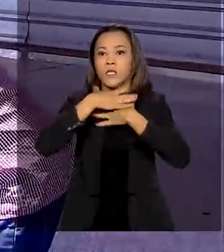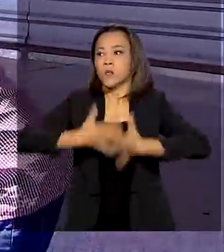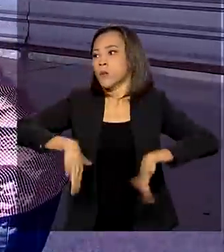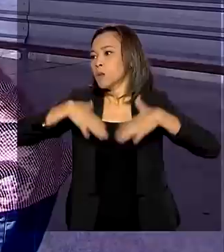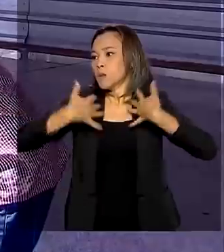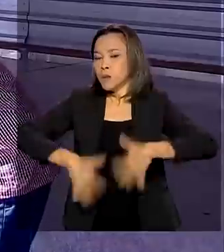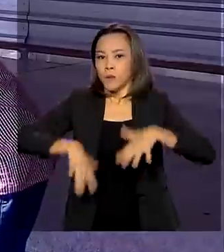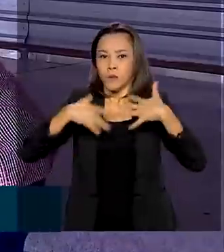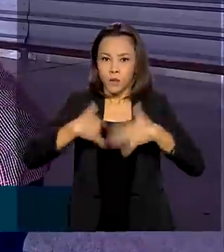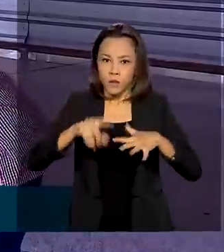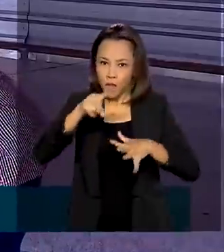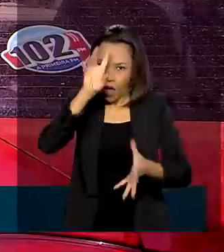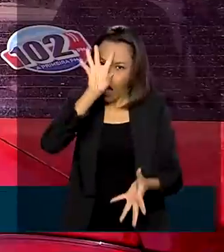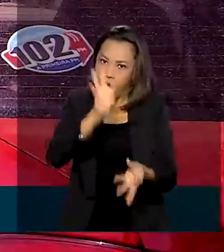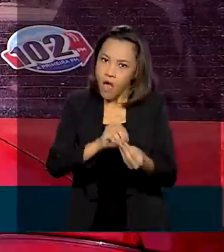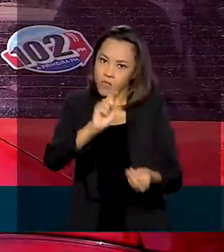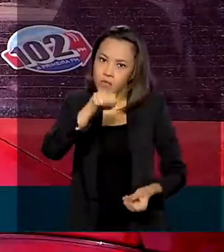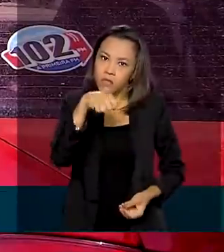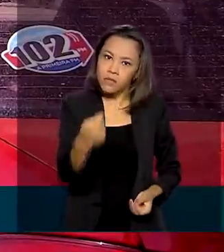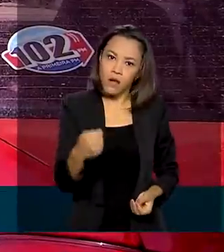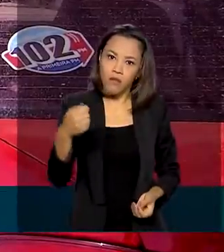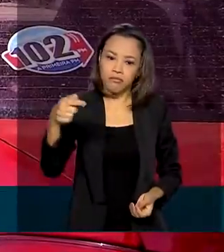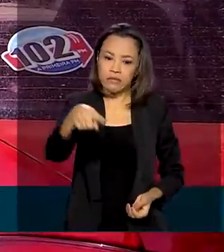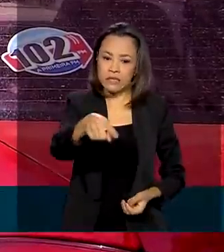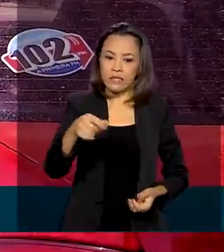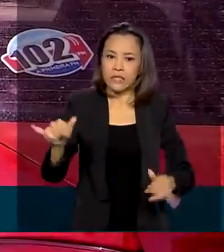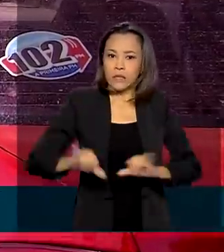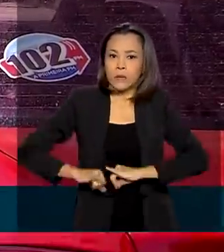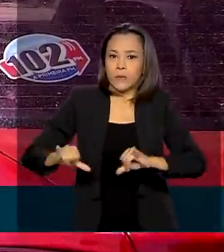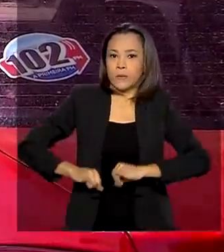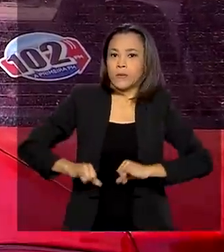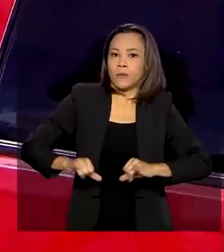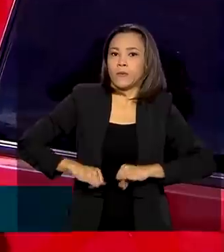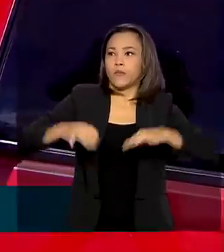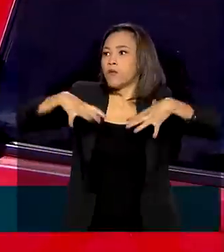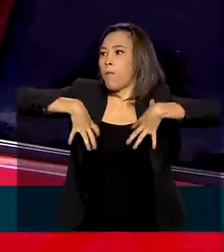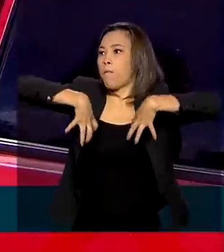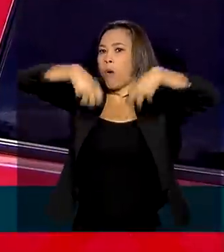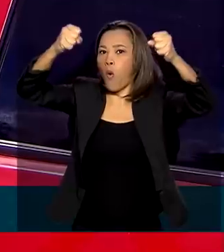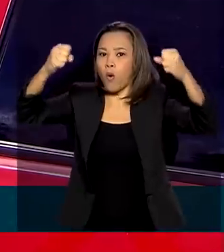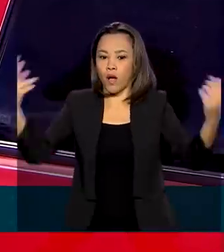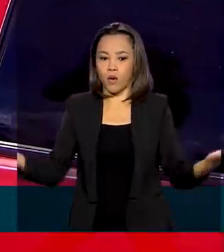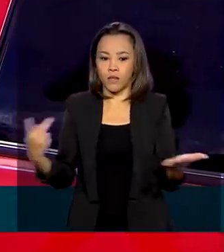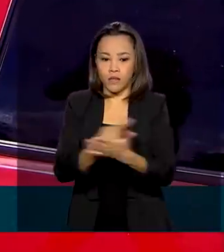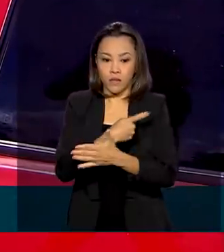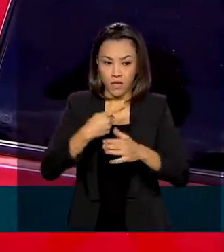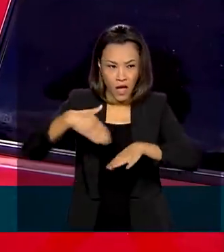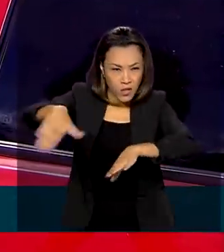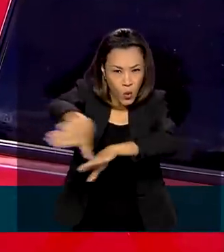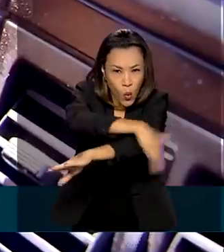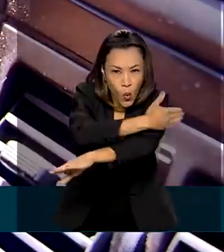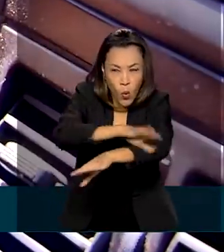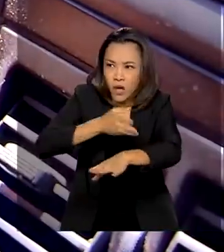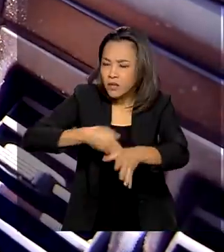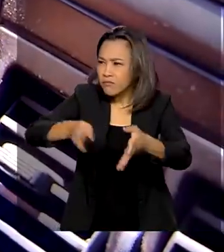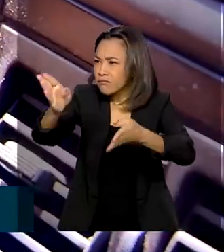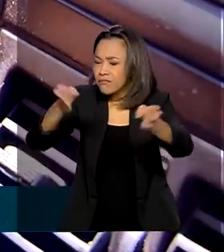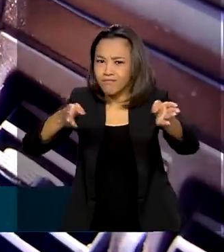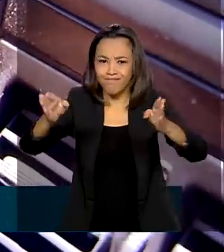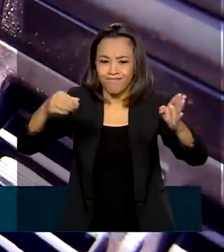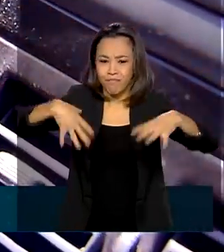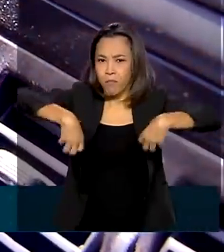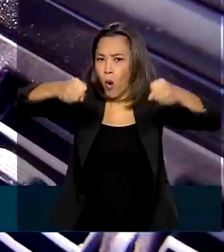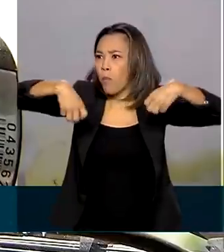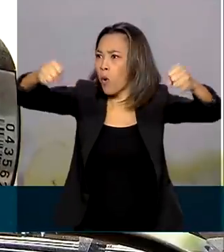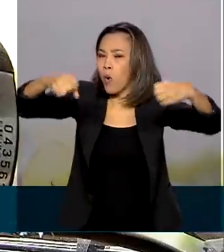palavra é que melhor resume os dias sem energia vividos pelo seu Vicente. Nas ruas, ele viu os acidentes se acumularem por